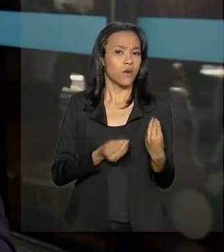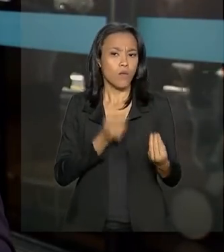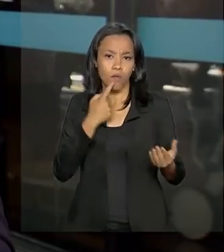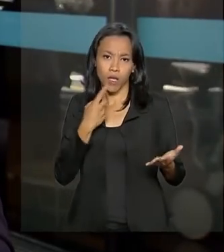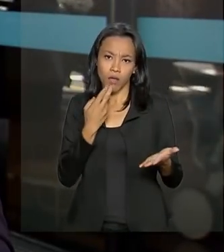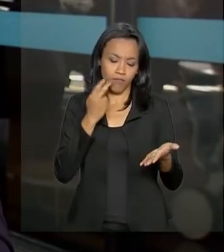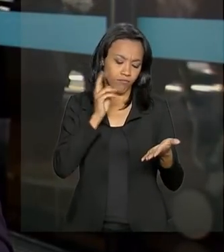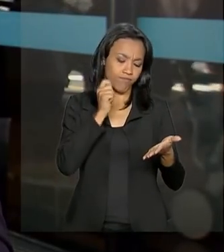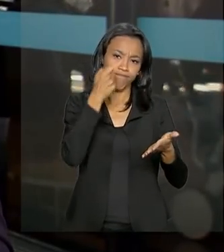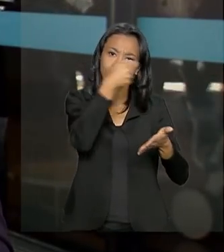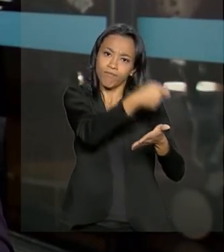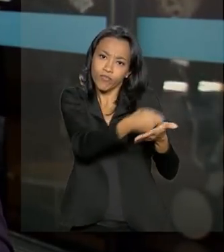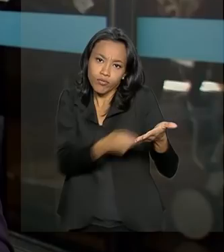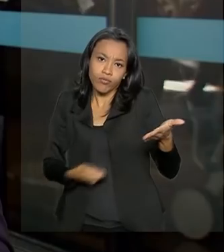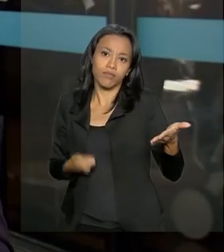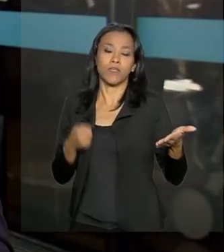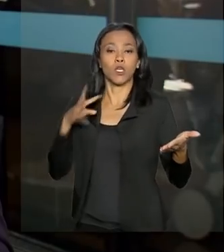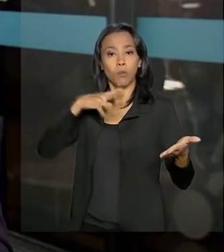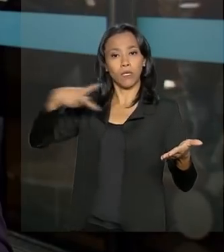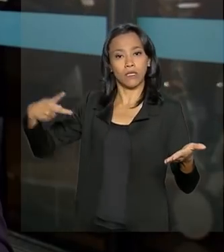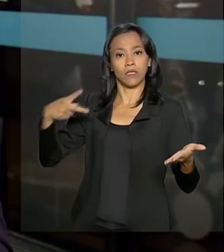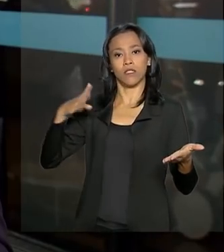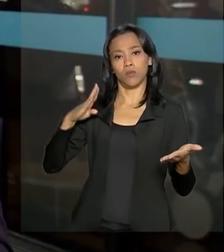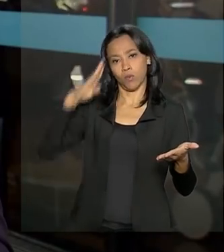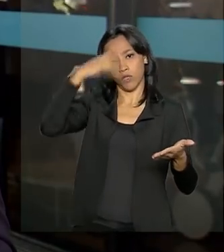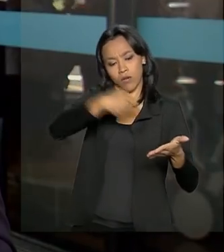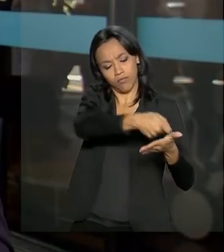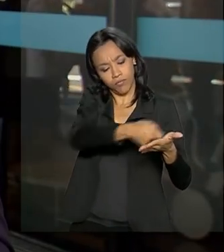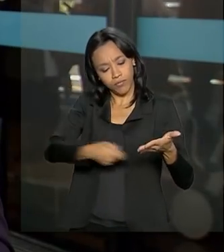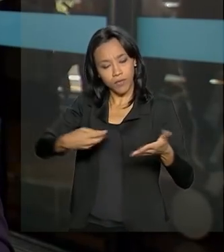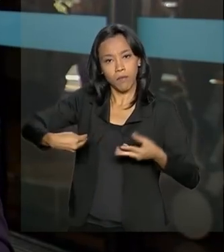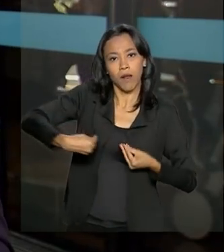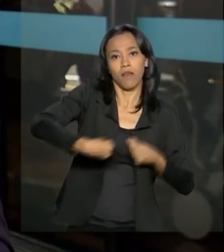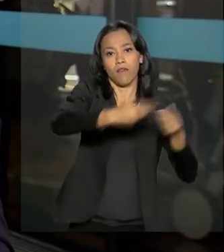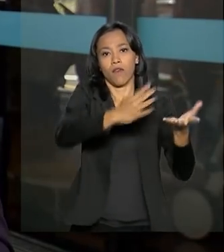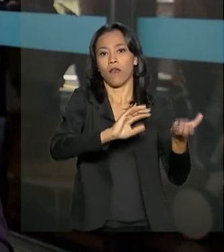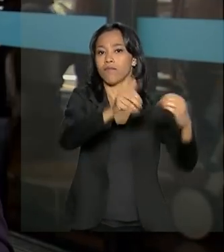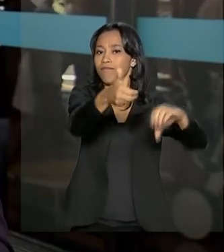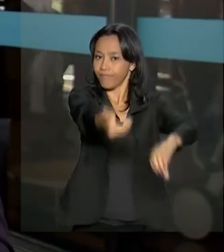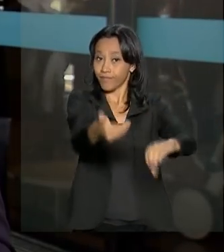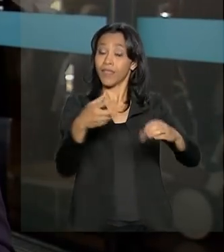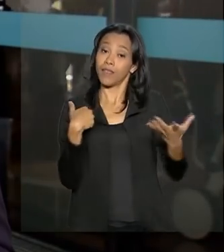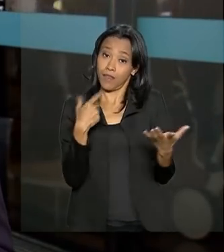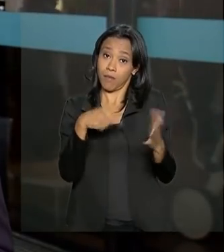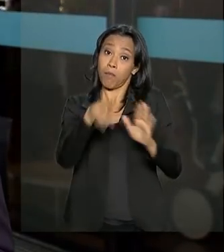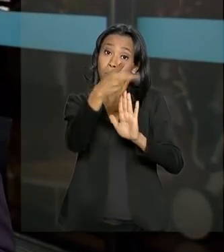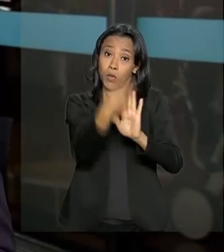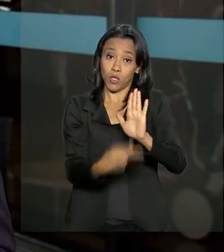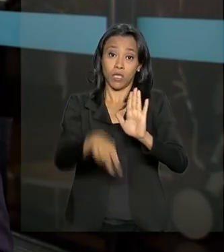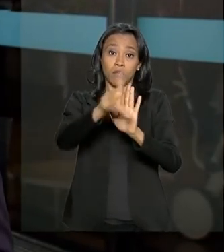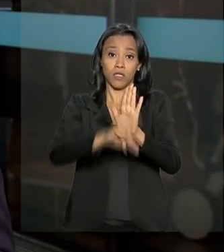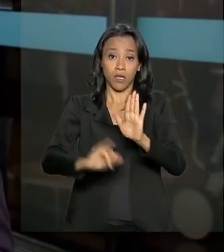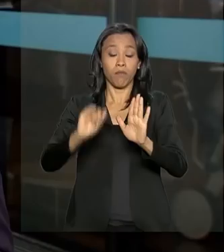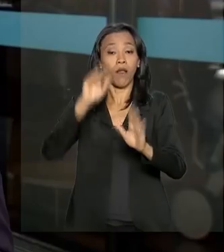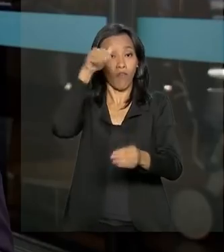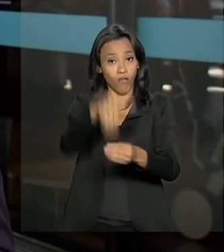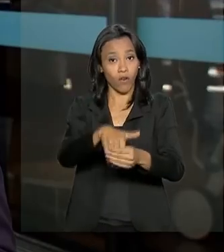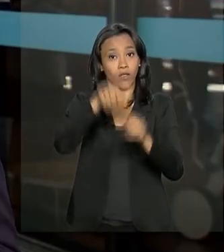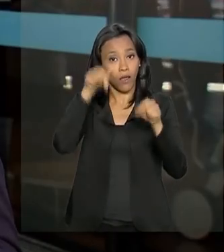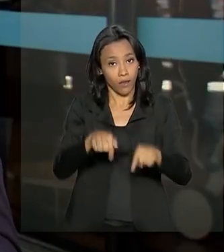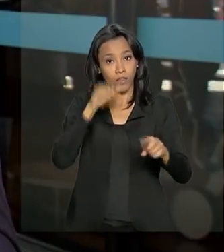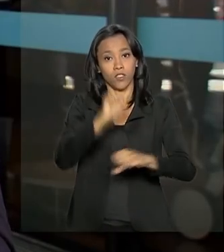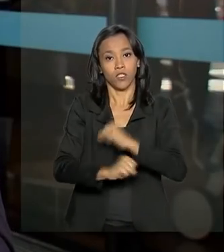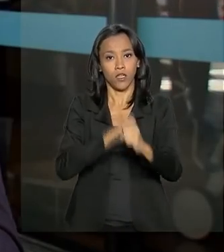que o presidente deve enviar ao Congresso Nacional Com os projetos de lei que o governo pretende que sejam votados este ano O